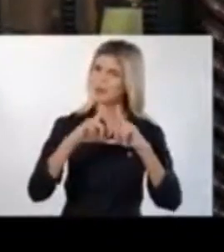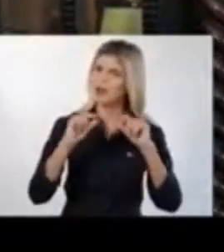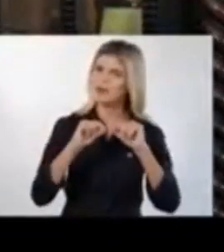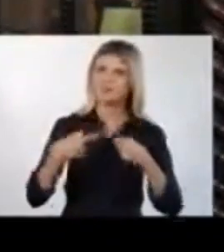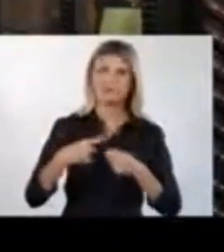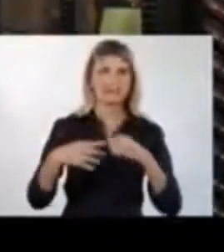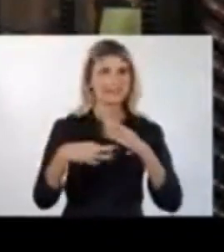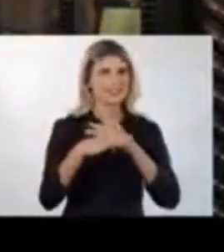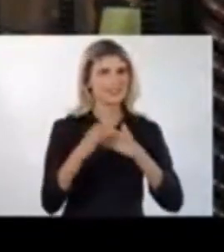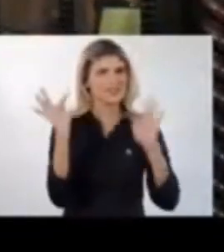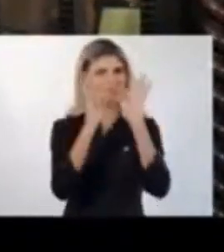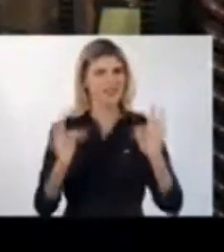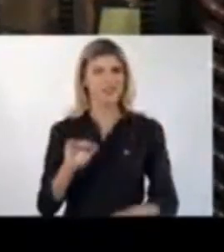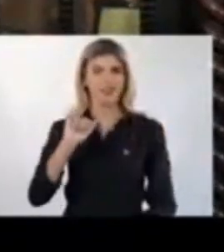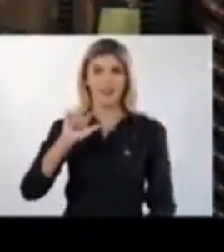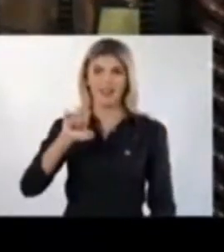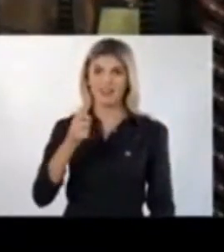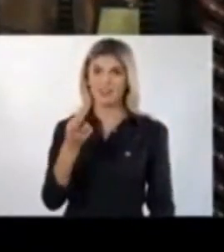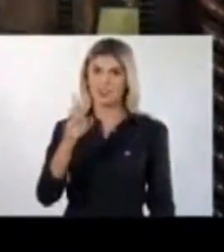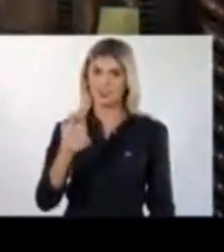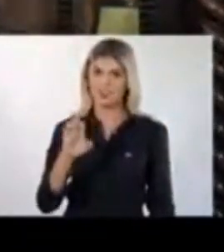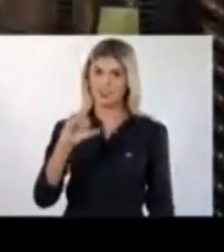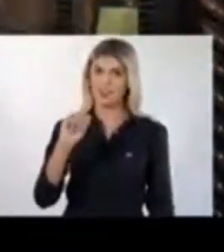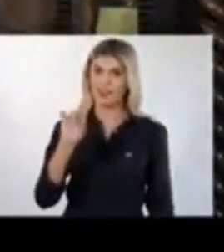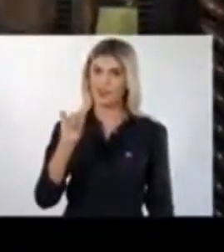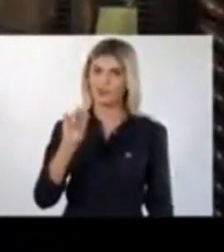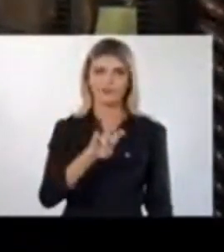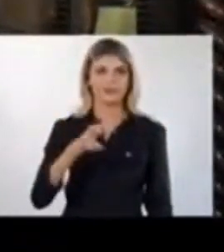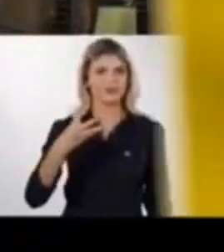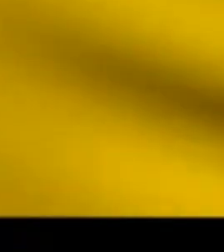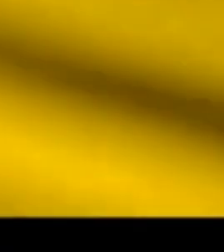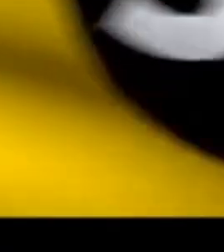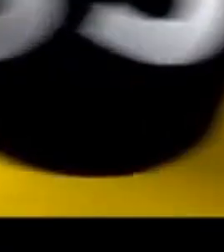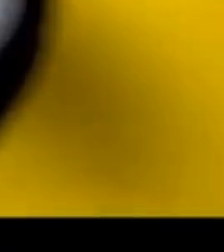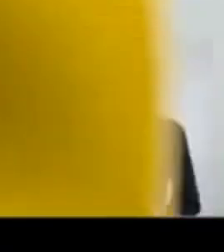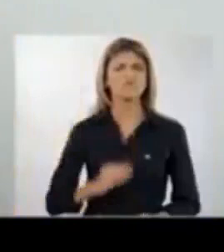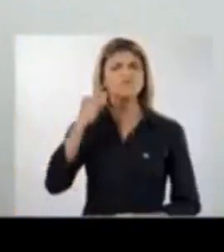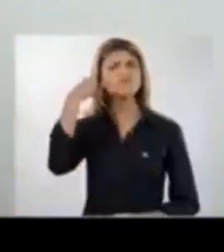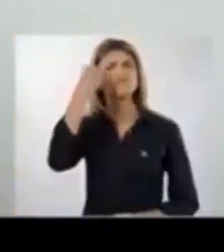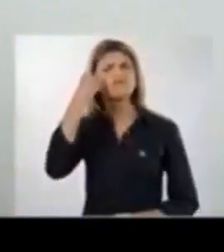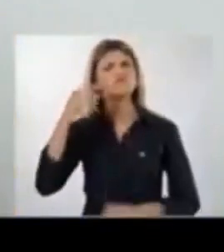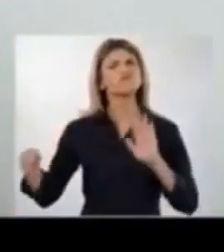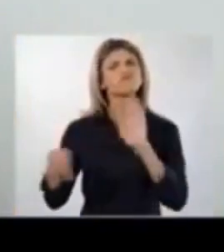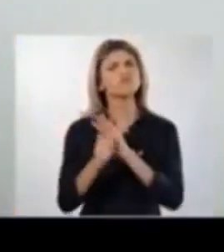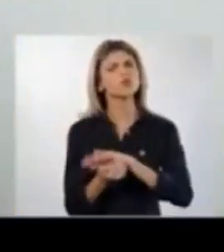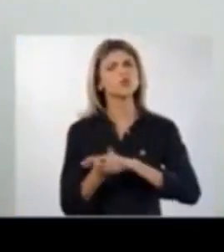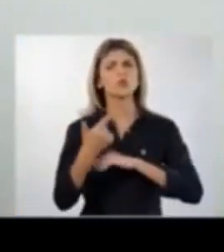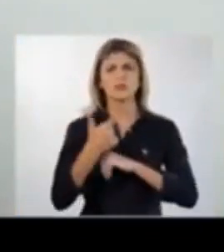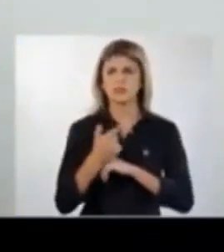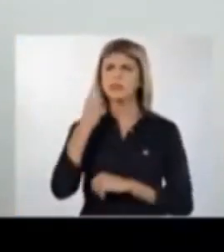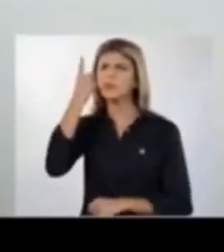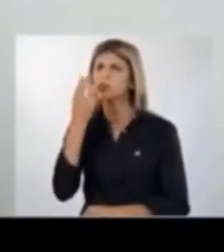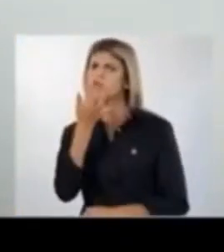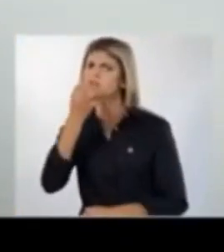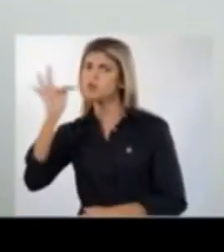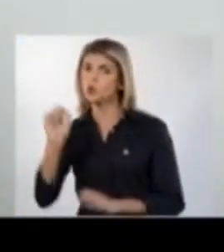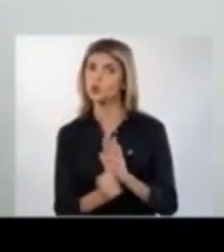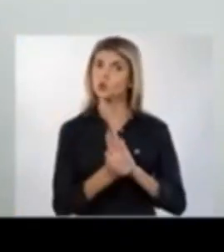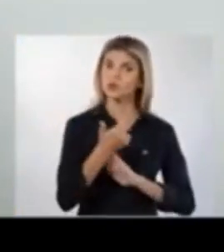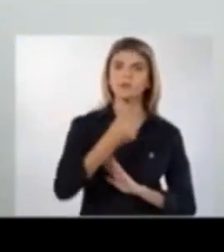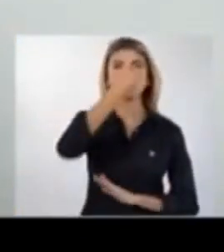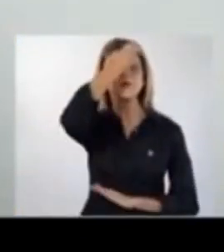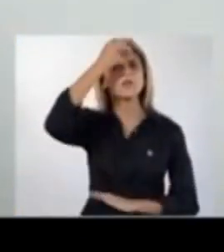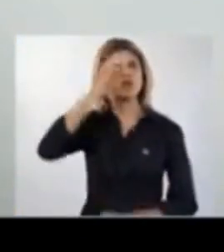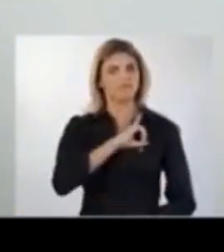,50. Vem comigo para Brasília, a cidade tem que ser feliz. Alexandre Cardoso, 5540. Com a experiência de ter sido duas vezes deputado federal